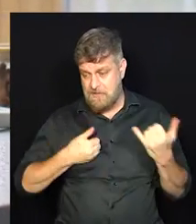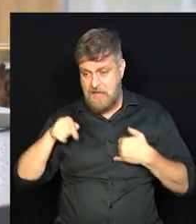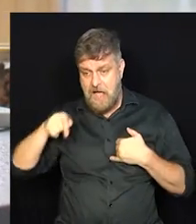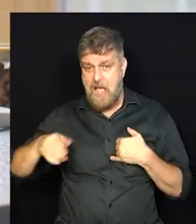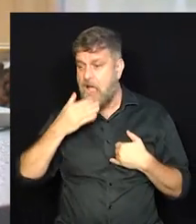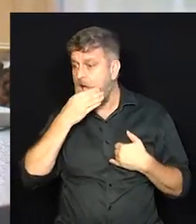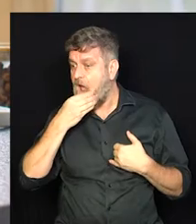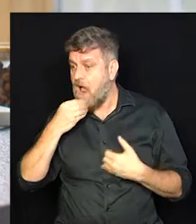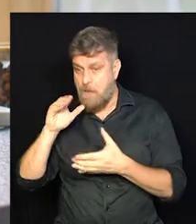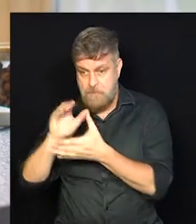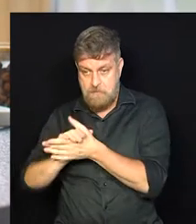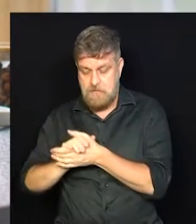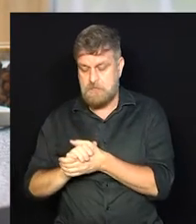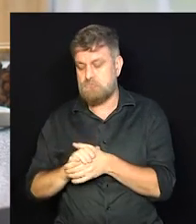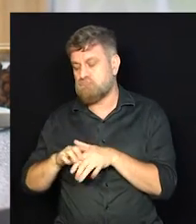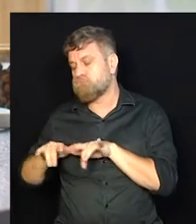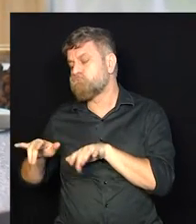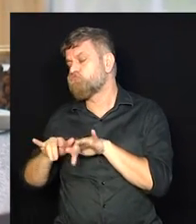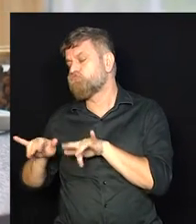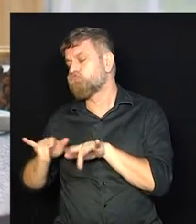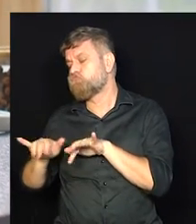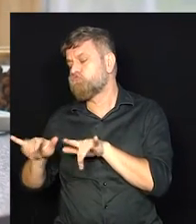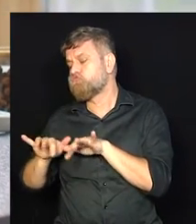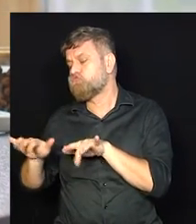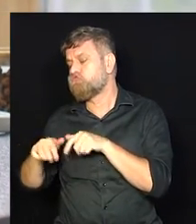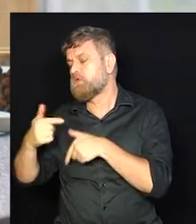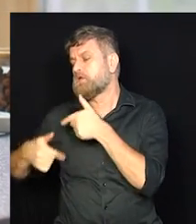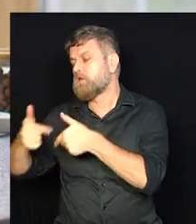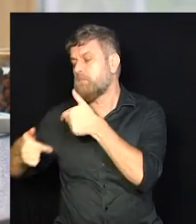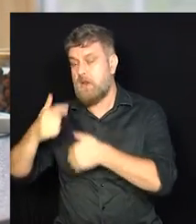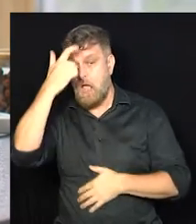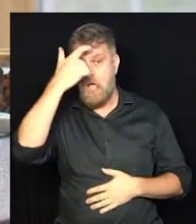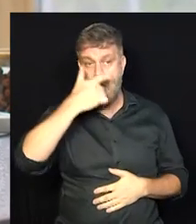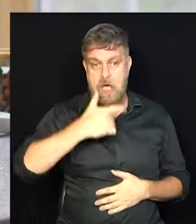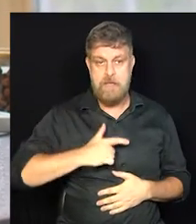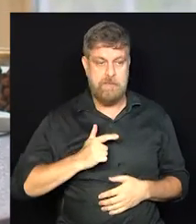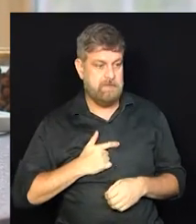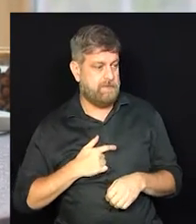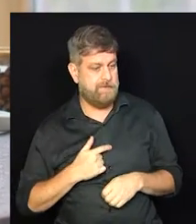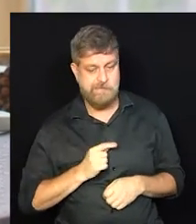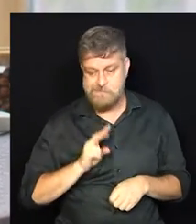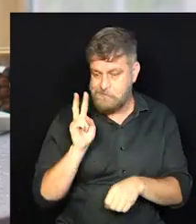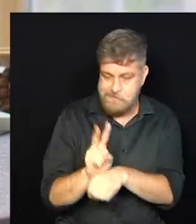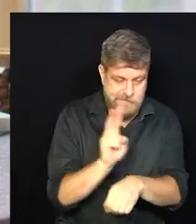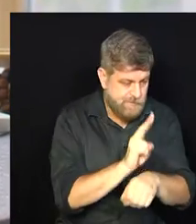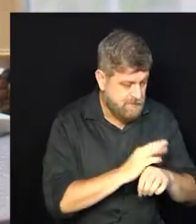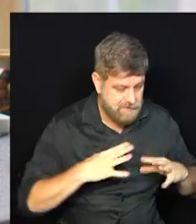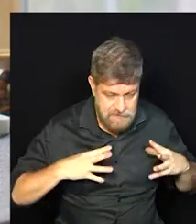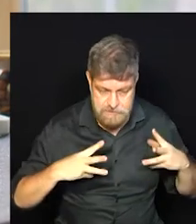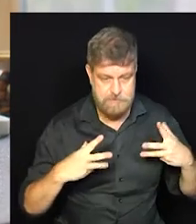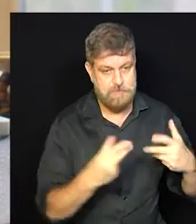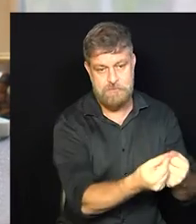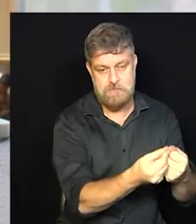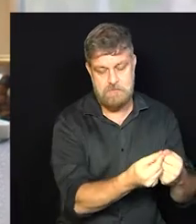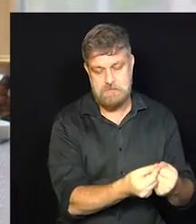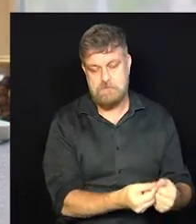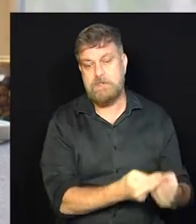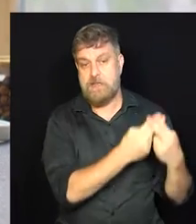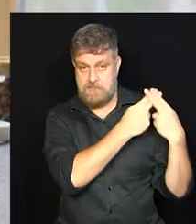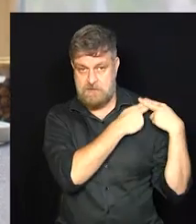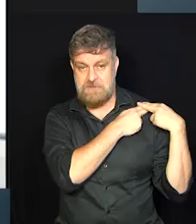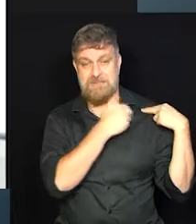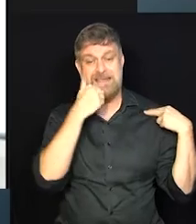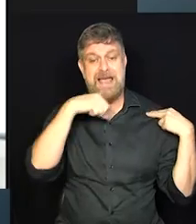Ah, meu marido se tranca no escritório, no home office e trabalha, e eu equilibro todos os outros pratinhos do lado de fora, então,